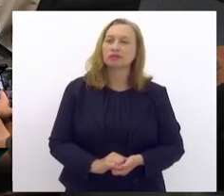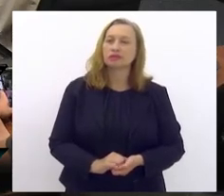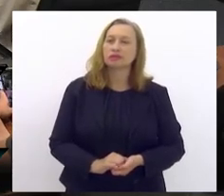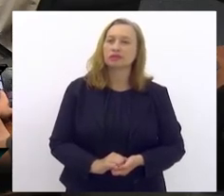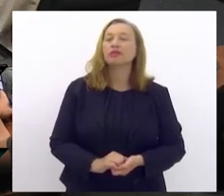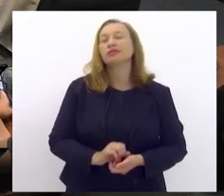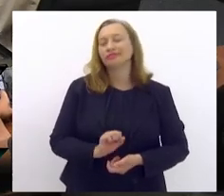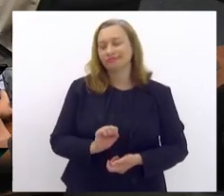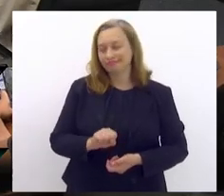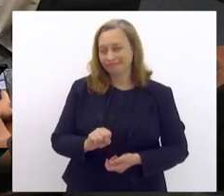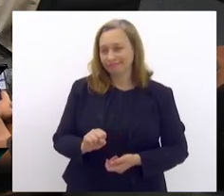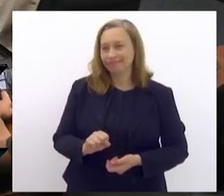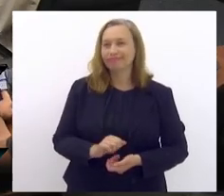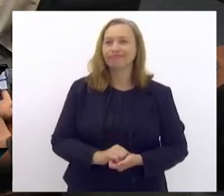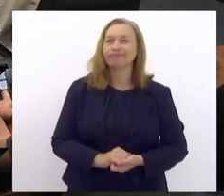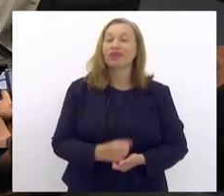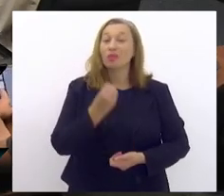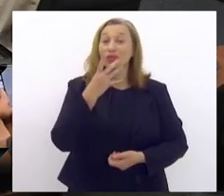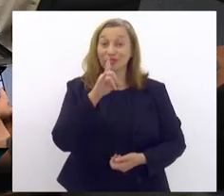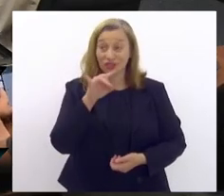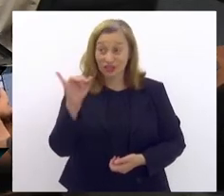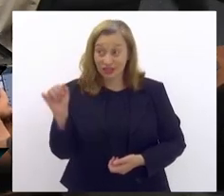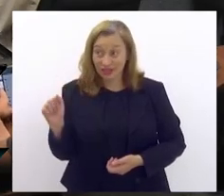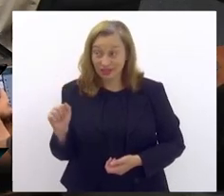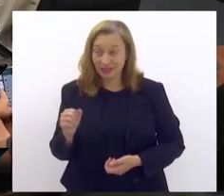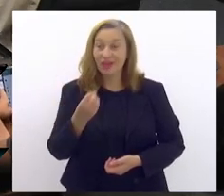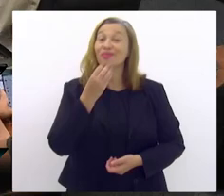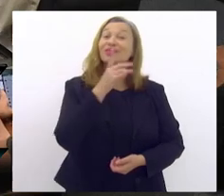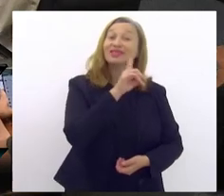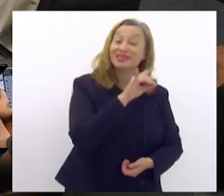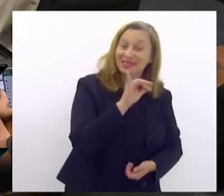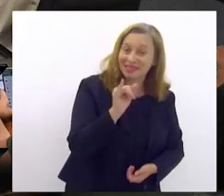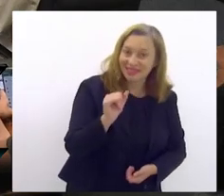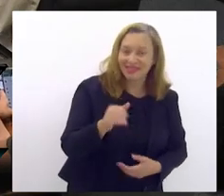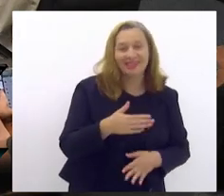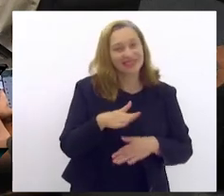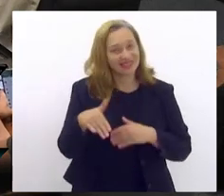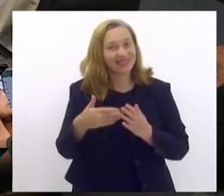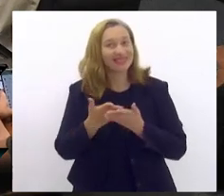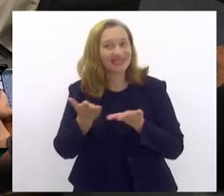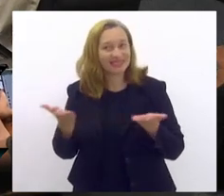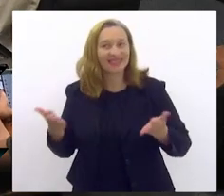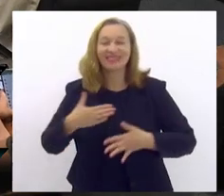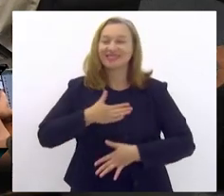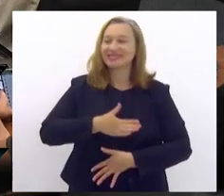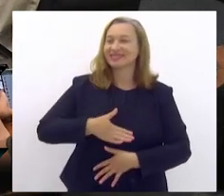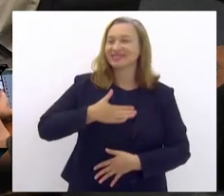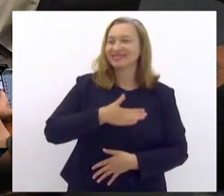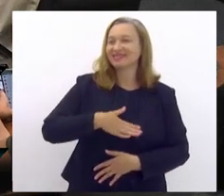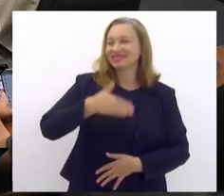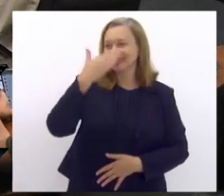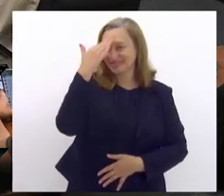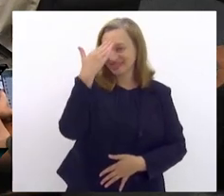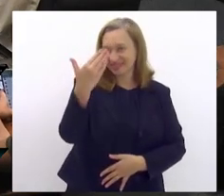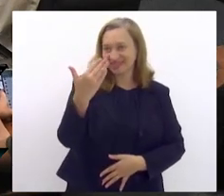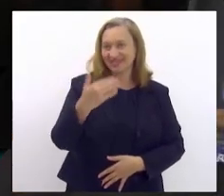Acendeu. Bom dia. Bom dia a todos. Eu gostaria de agradecer